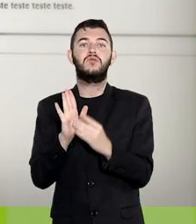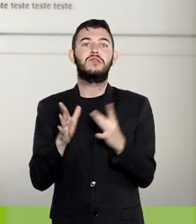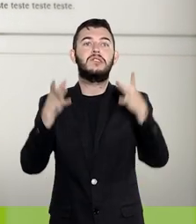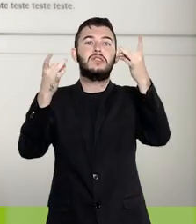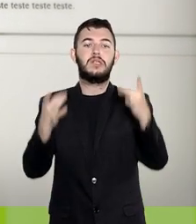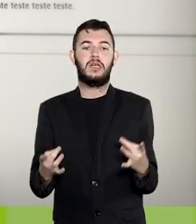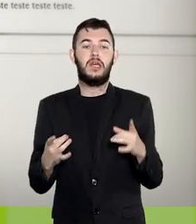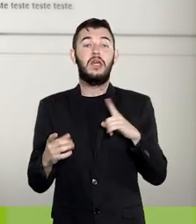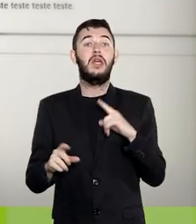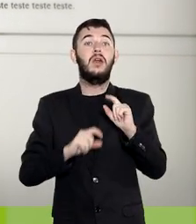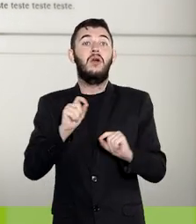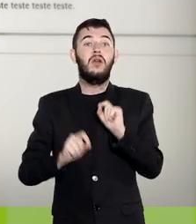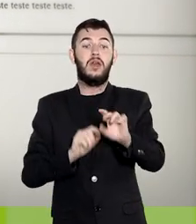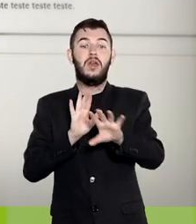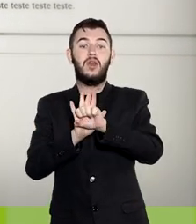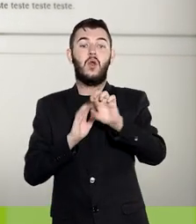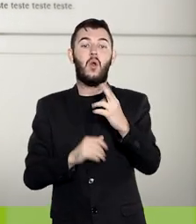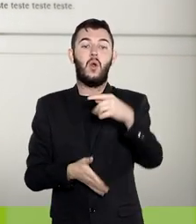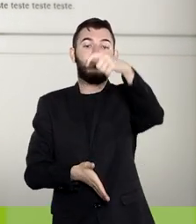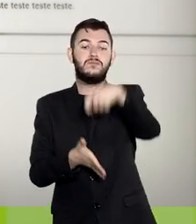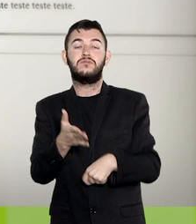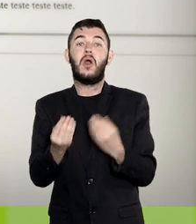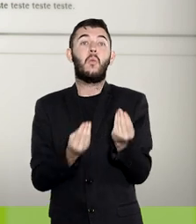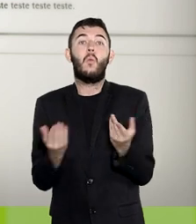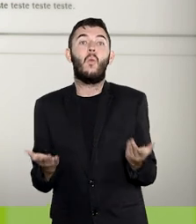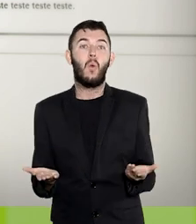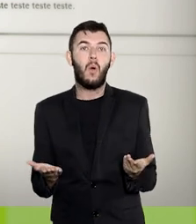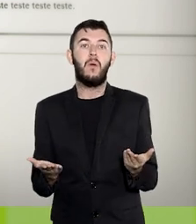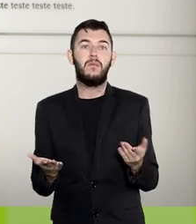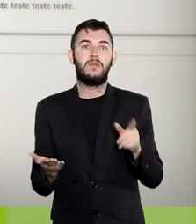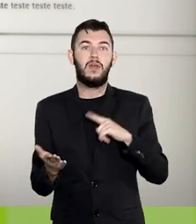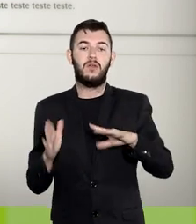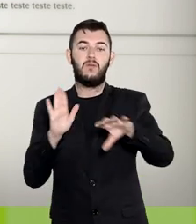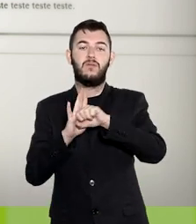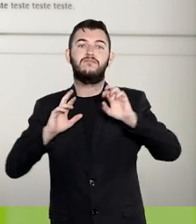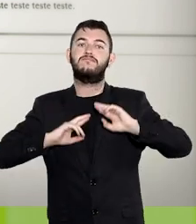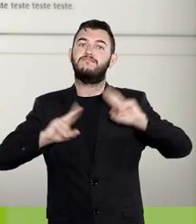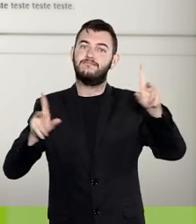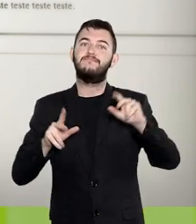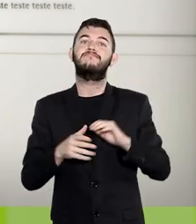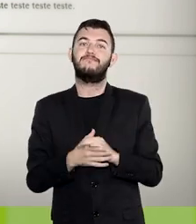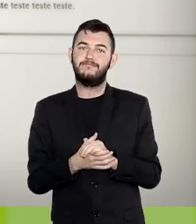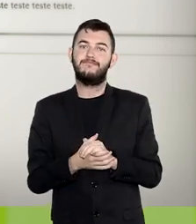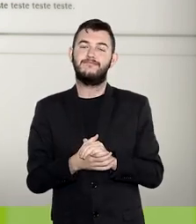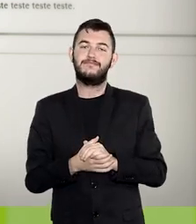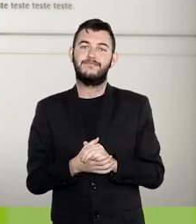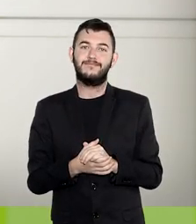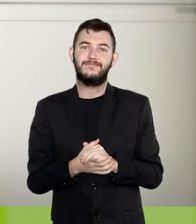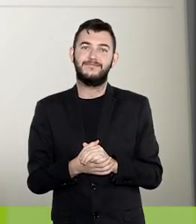conteúdo, clicando neste ícone ou assiná-lo por meio deste outro ícone.